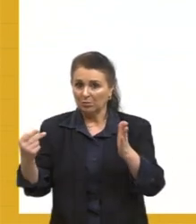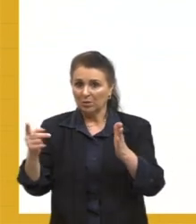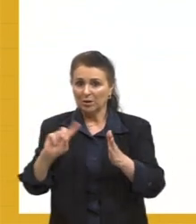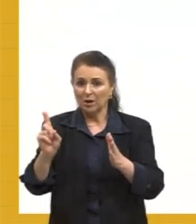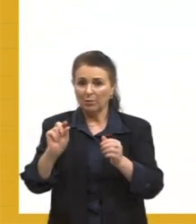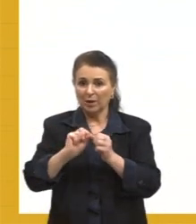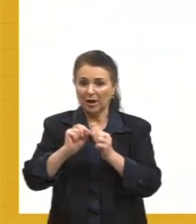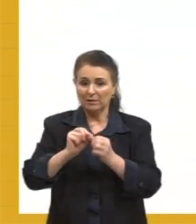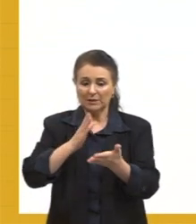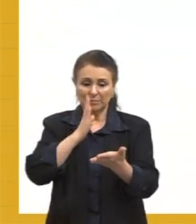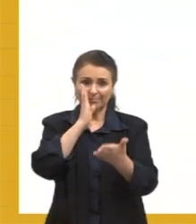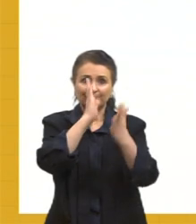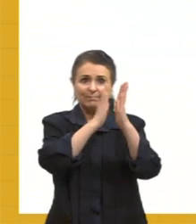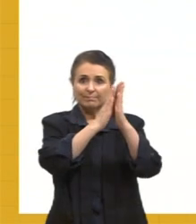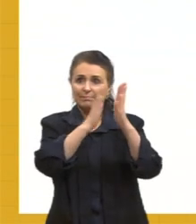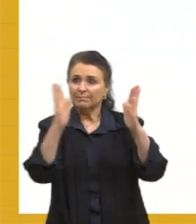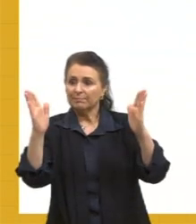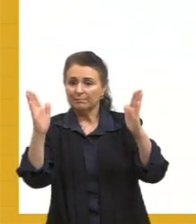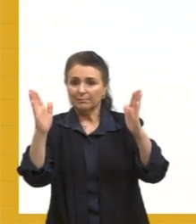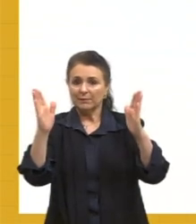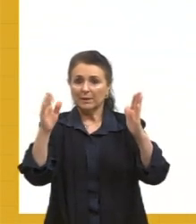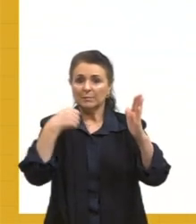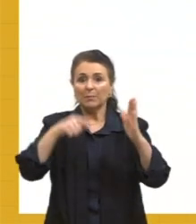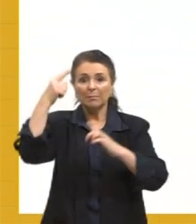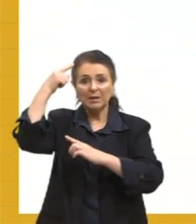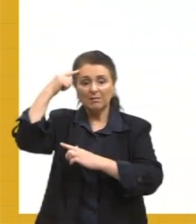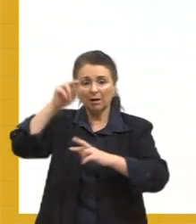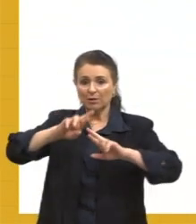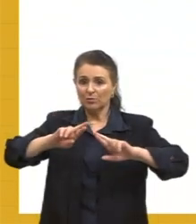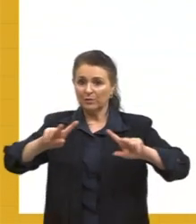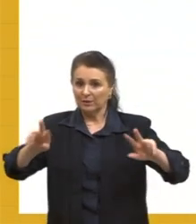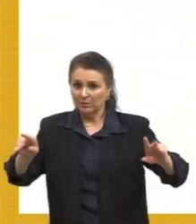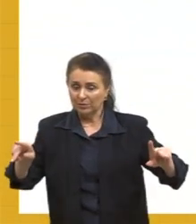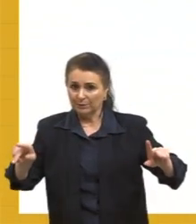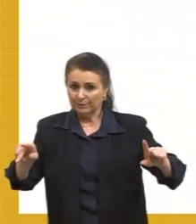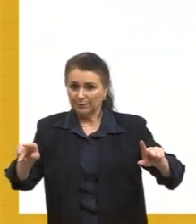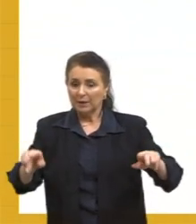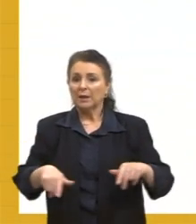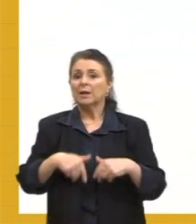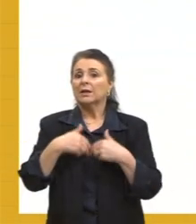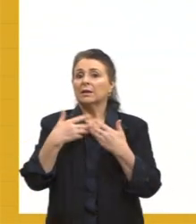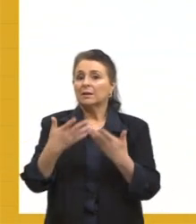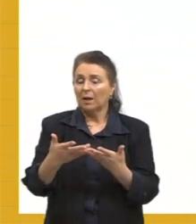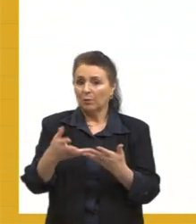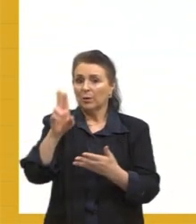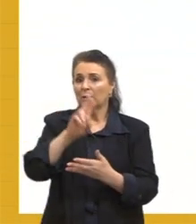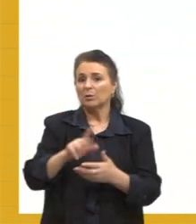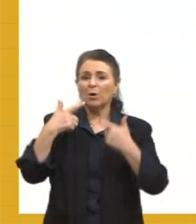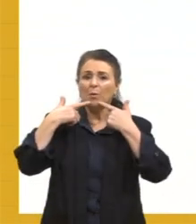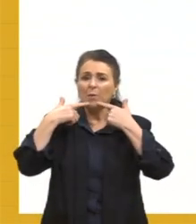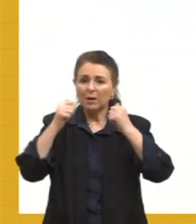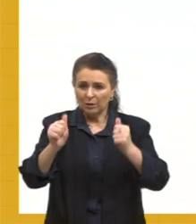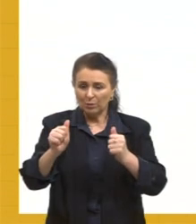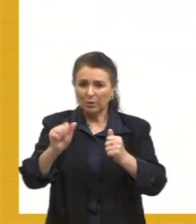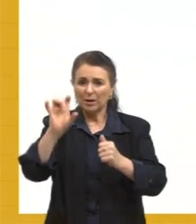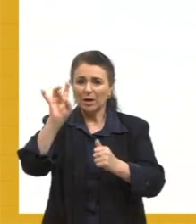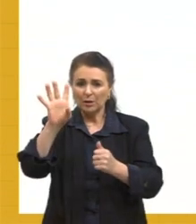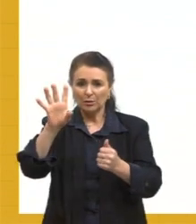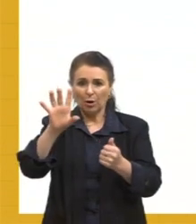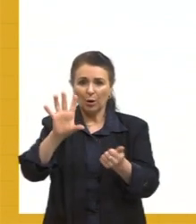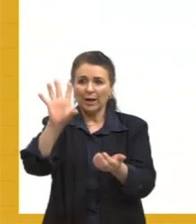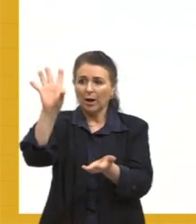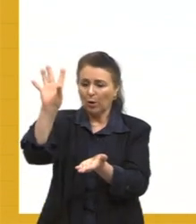literal, ele tem que pensar de uma maneira diferente, ele tem que pegar essa língua ali, que não é apenas o papel carbono, que é essa coisa